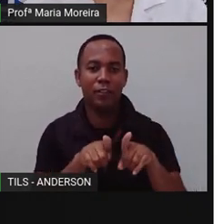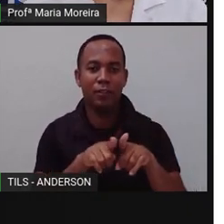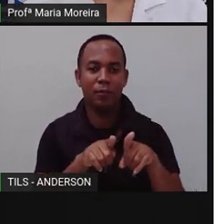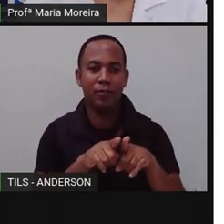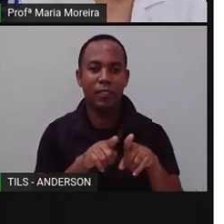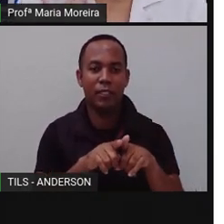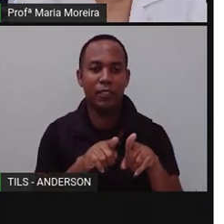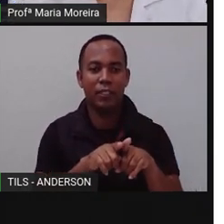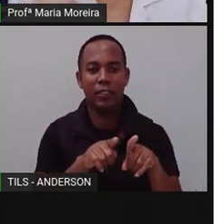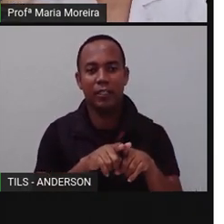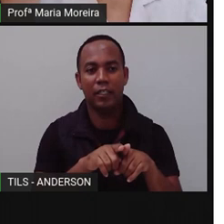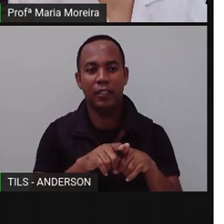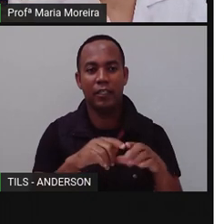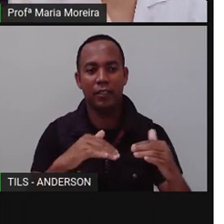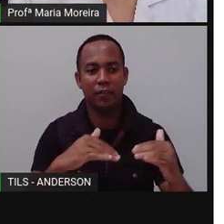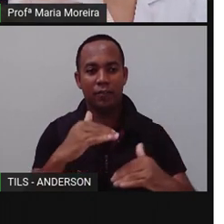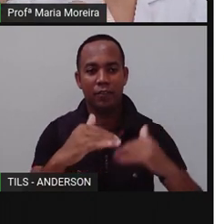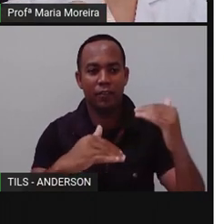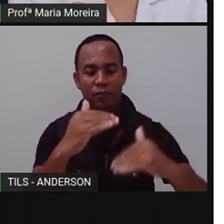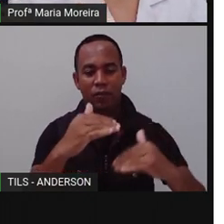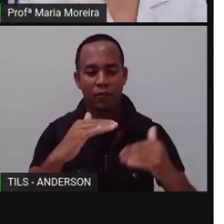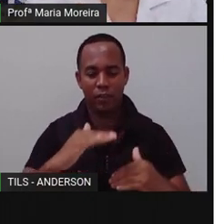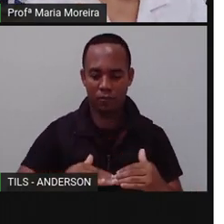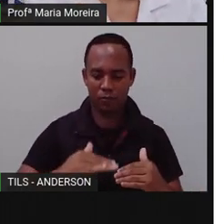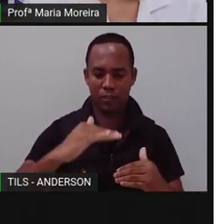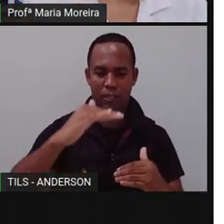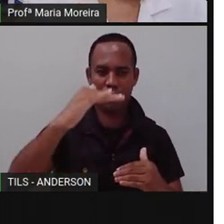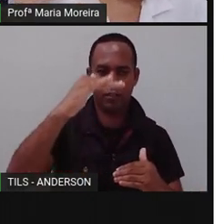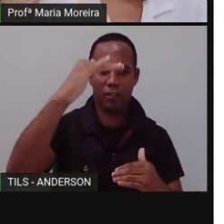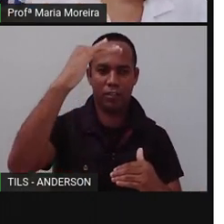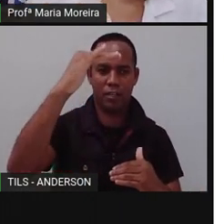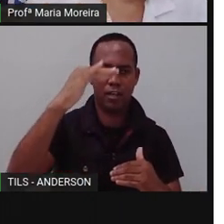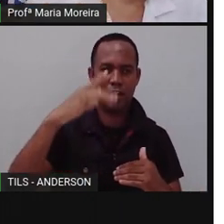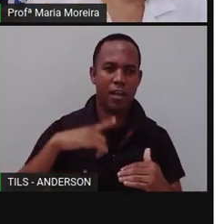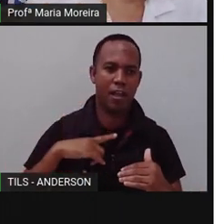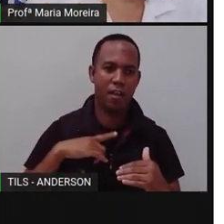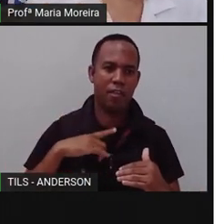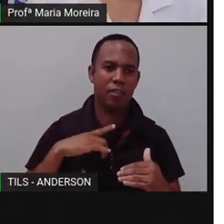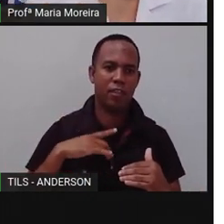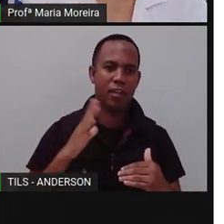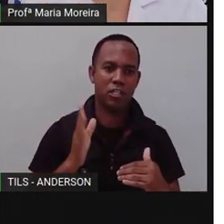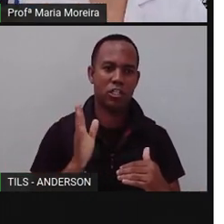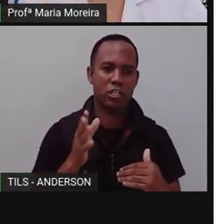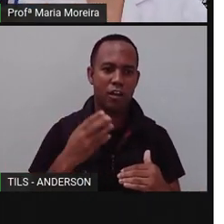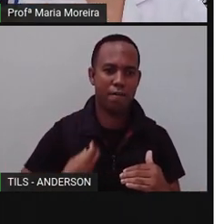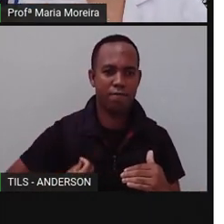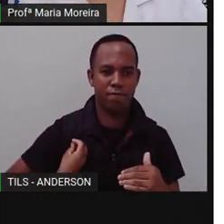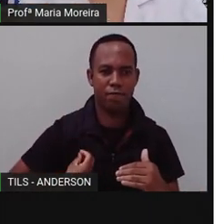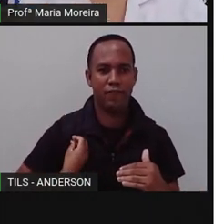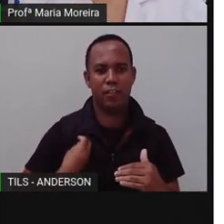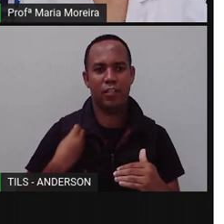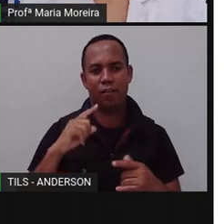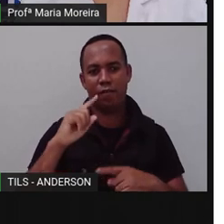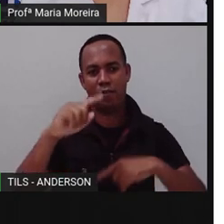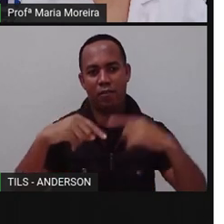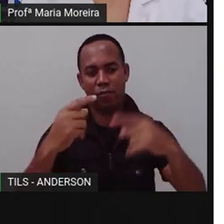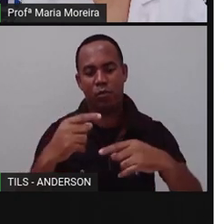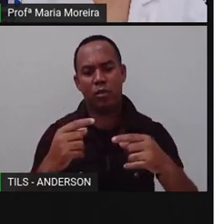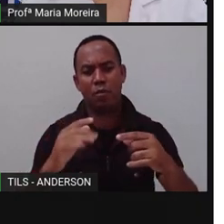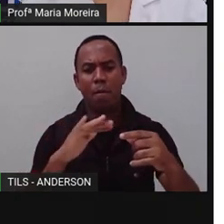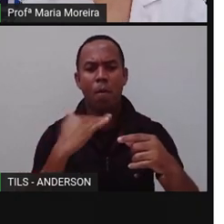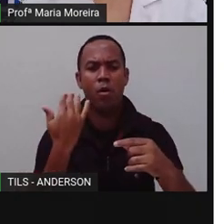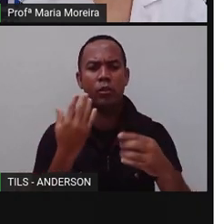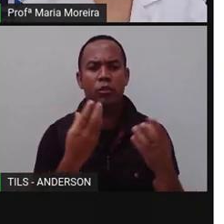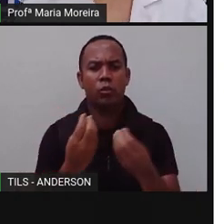desenvolver ali, vai crescer, vai reproduzir, até chegar, né? No último estágio da vida, que é a morte. Podemos